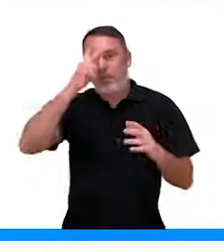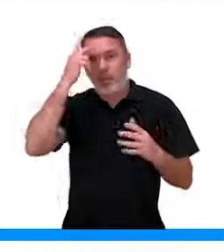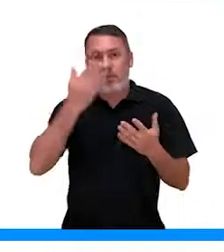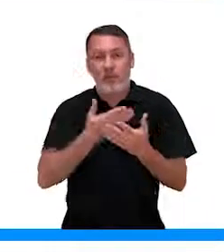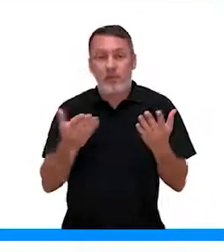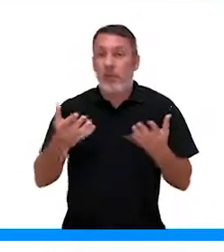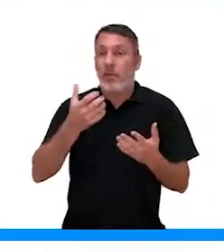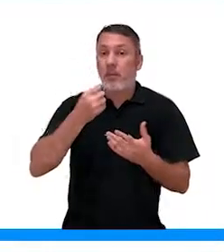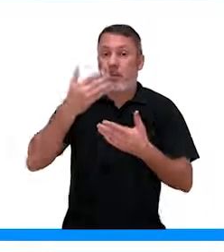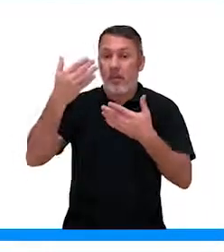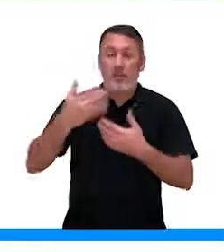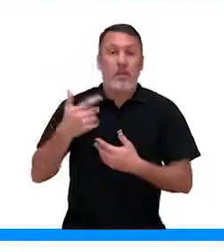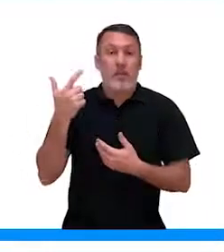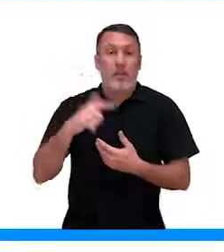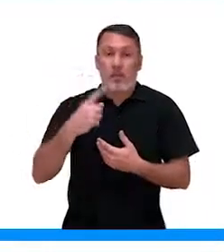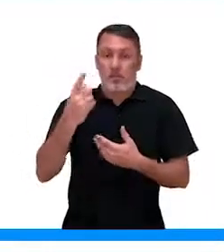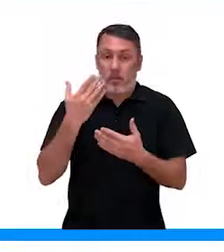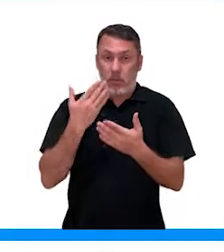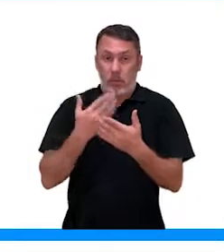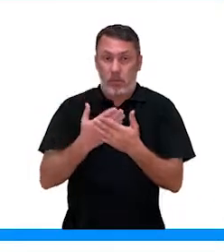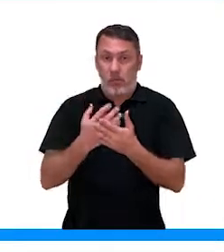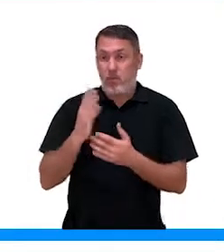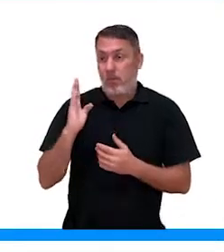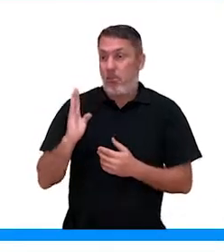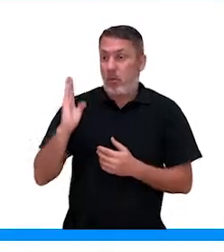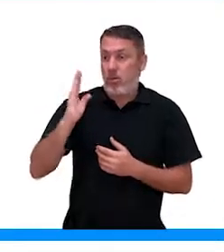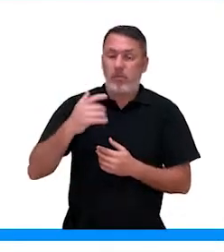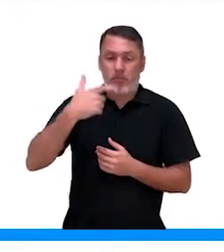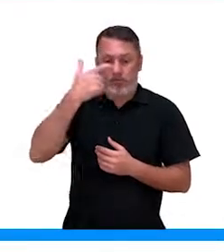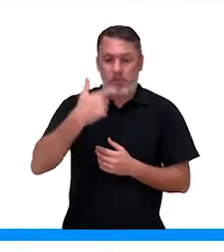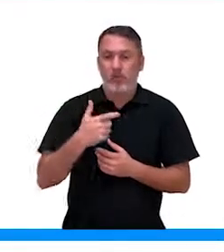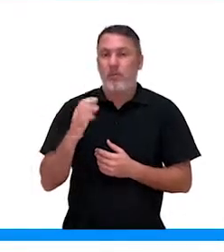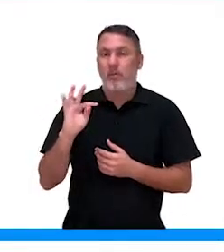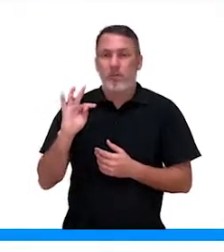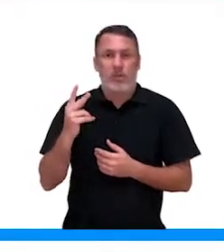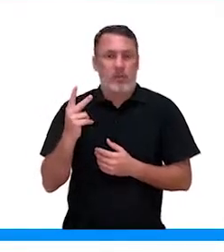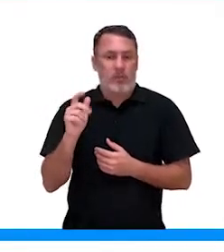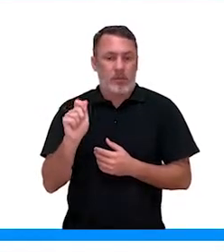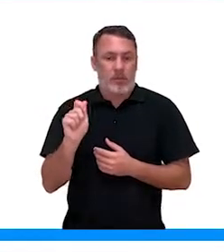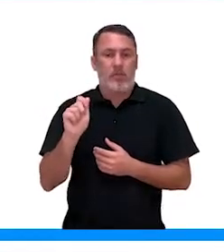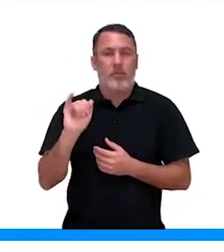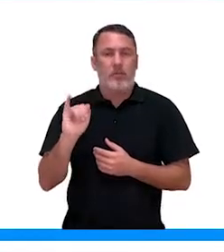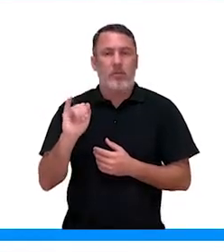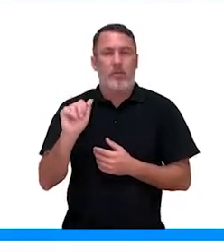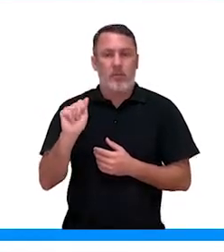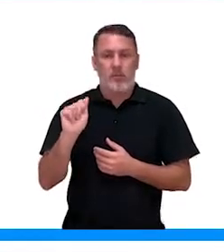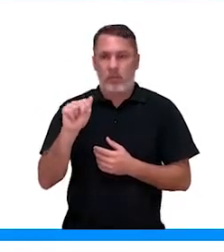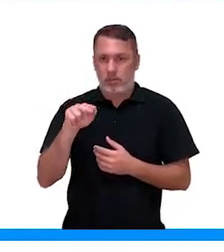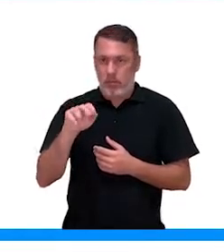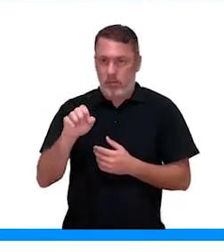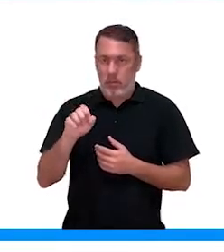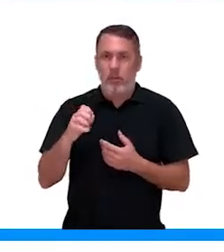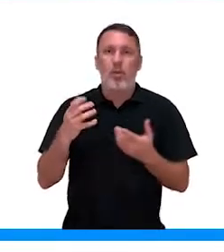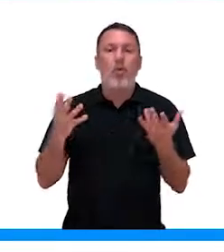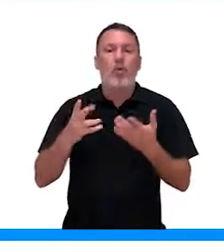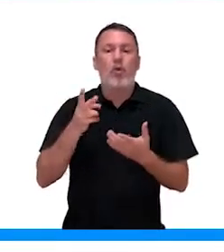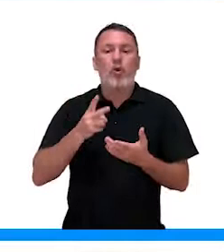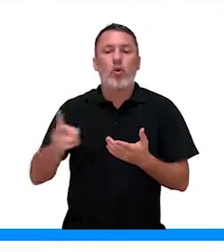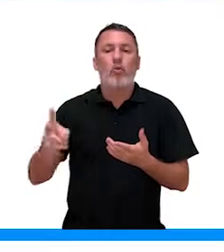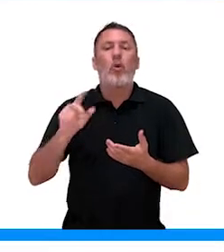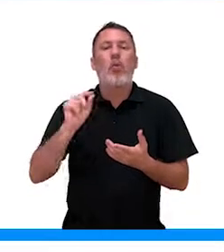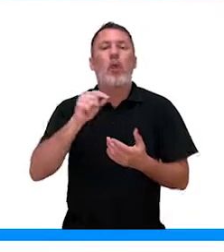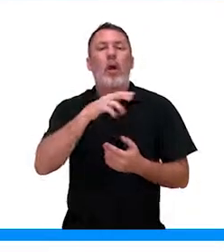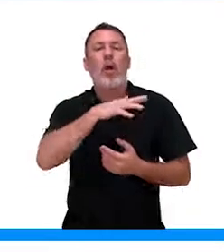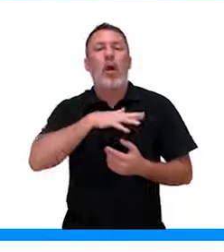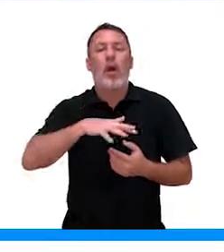Olá pessoal, bem-vindos a mais uma aula de biologia, comigo a professora Tayane. Hoje a gente vai dar continuidade à nossa aula sobre